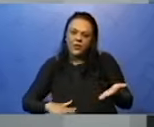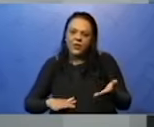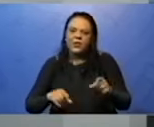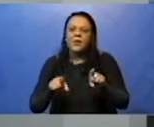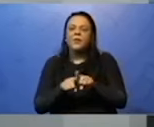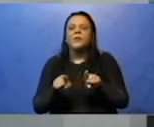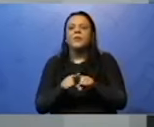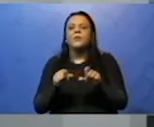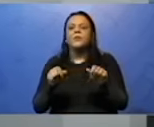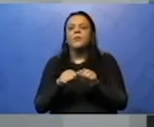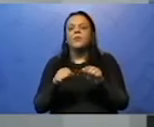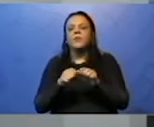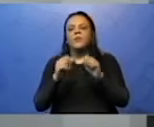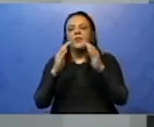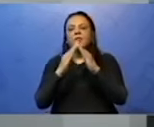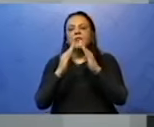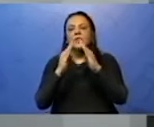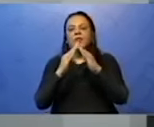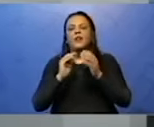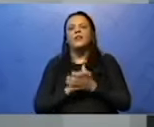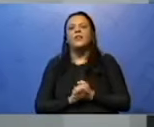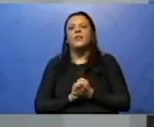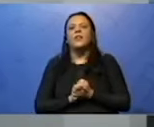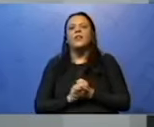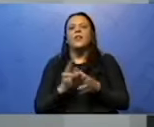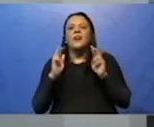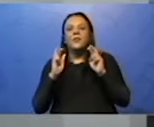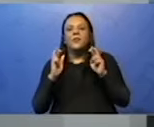na plataforma. E a gente se vê em uma próxima aula. Espero que tenham gostado. Tchau.